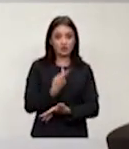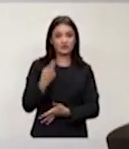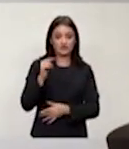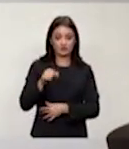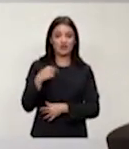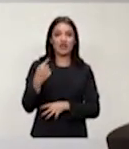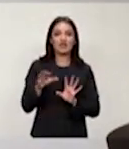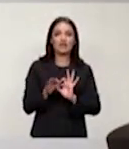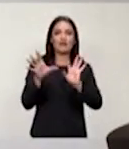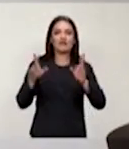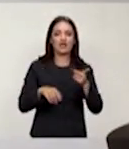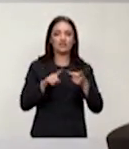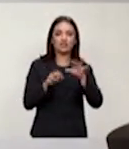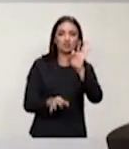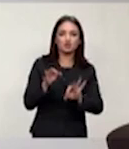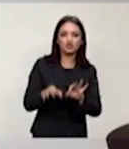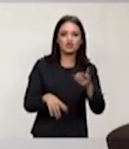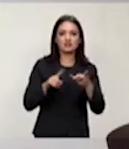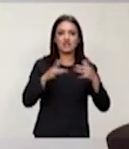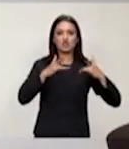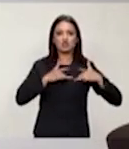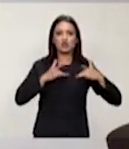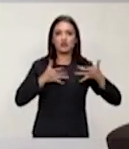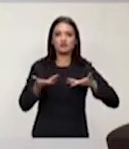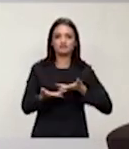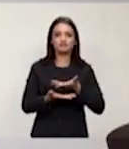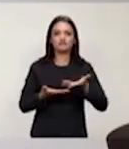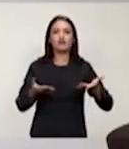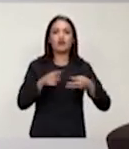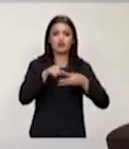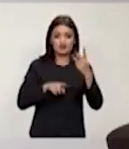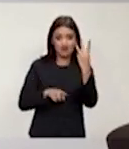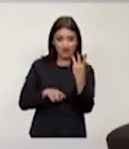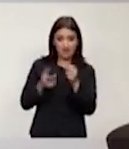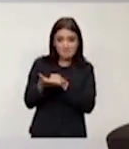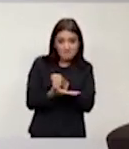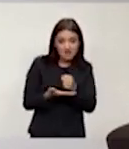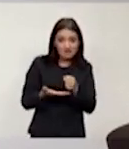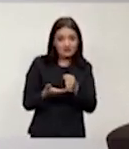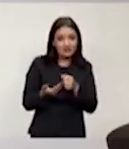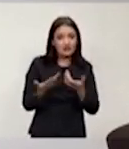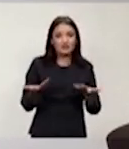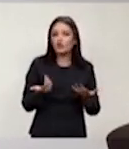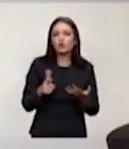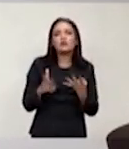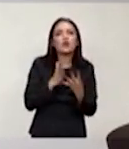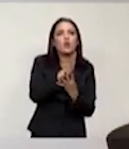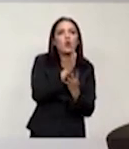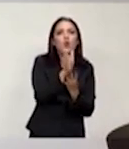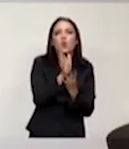liberdade, a justiça e a solidariedade são pilares, não existe quatro linhas